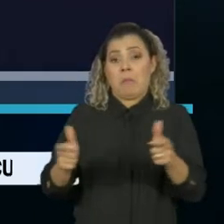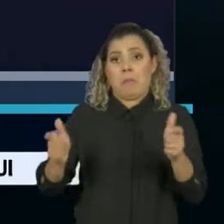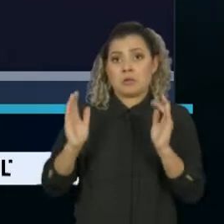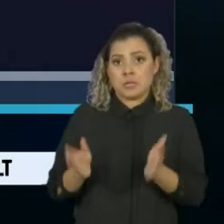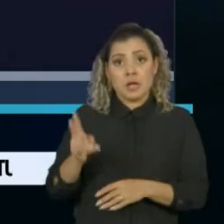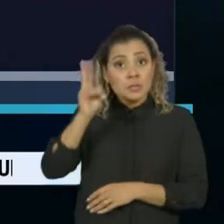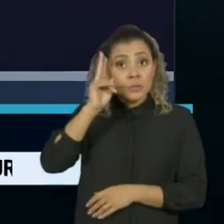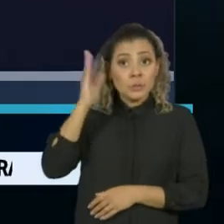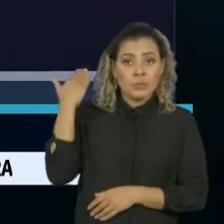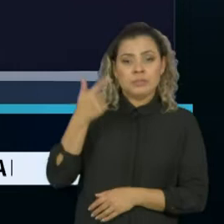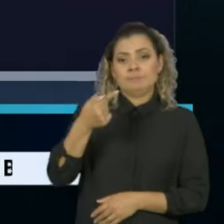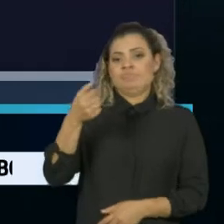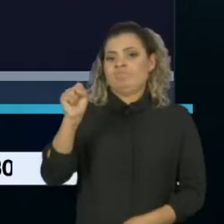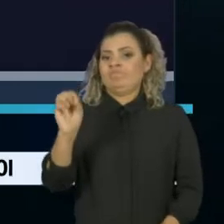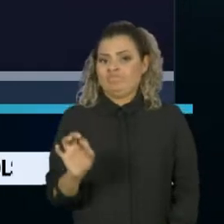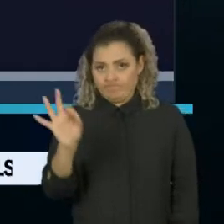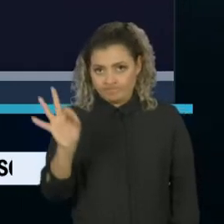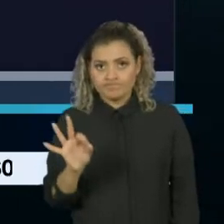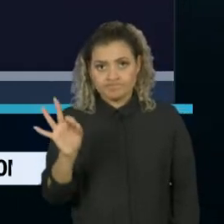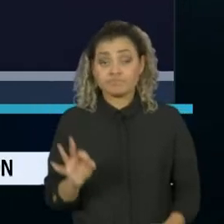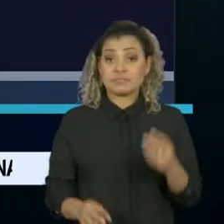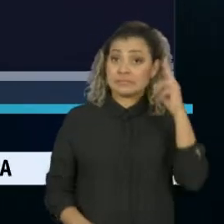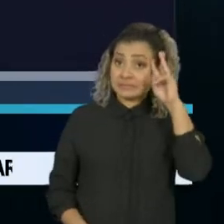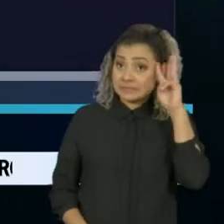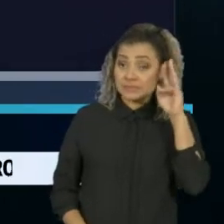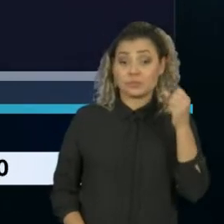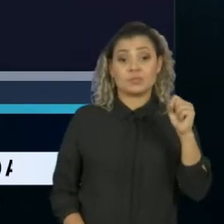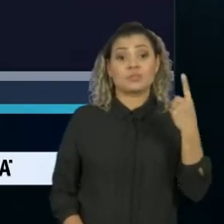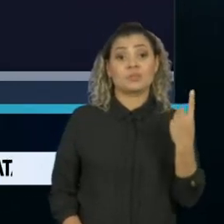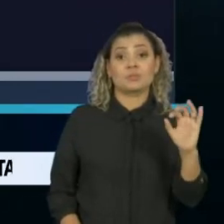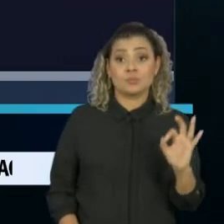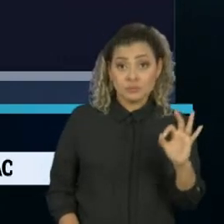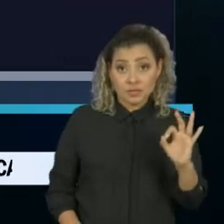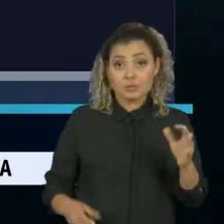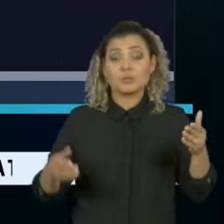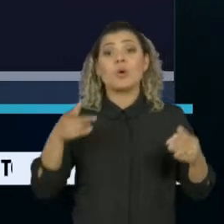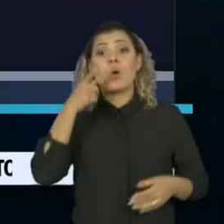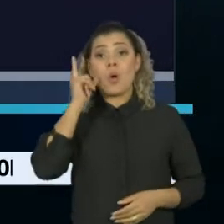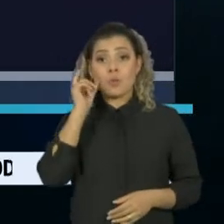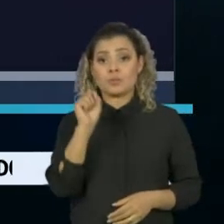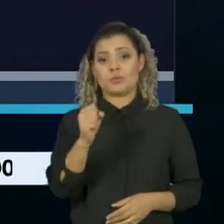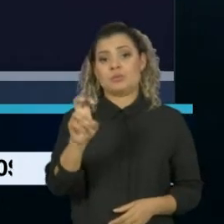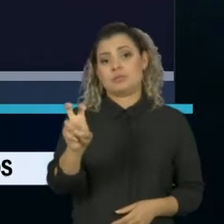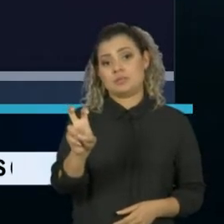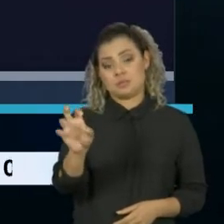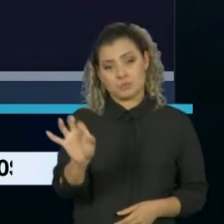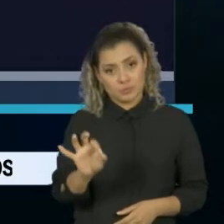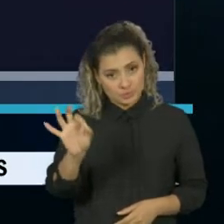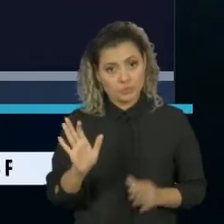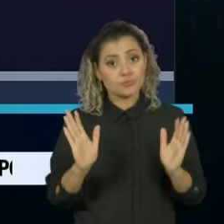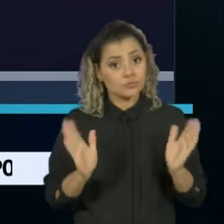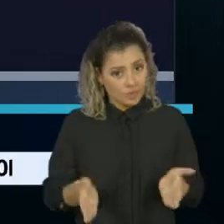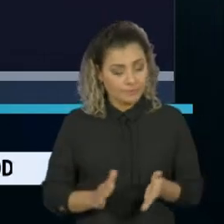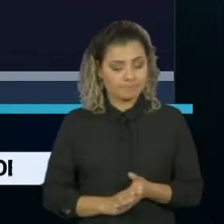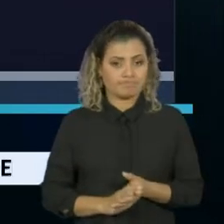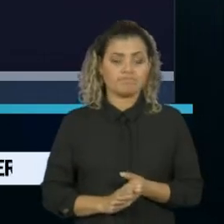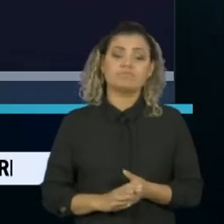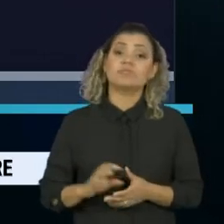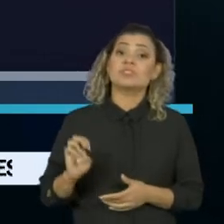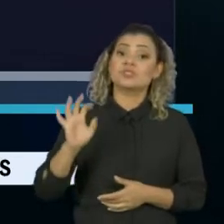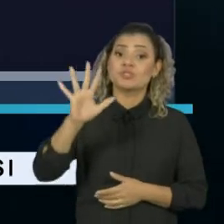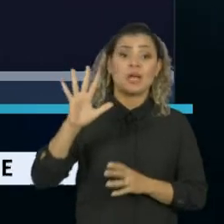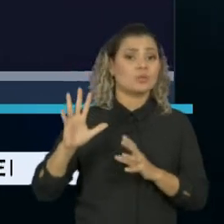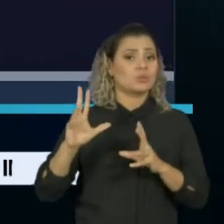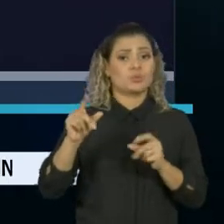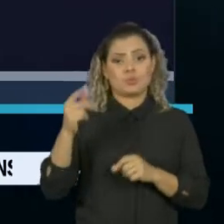Na segunda-feira era de 78%, na terça 81% e ontem foi de 85%. Em todo o estado, a taxa